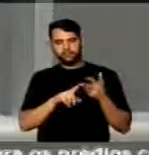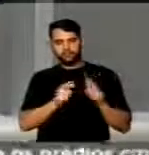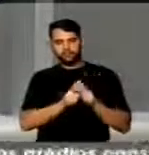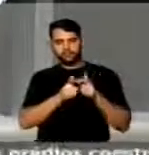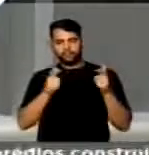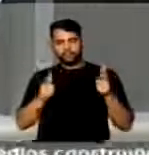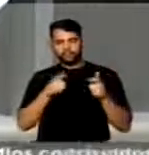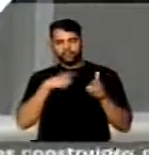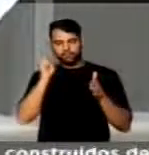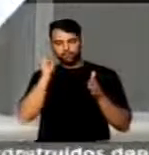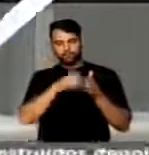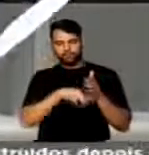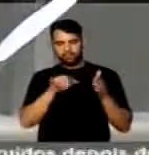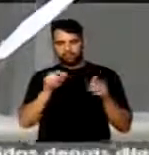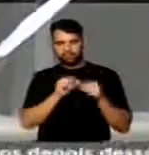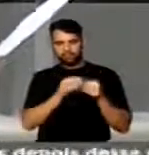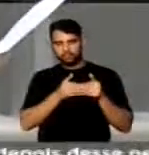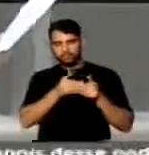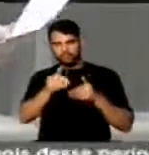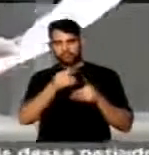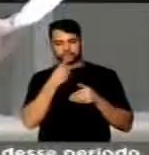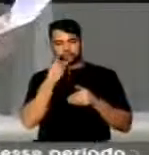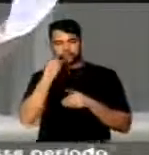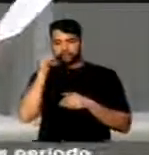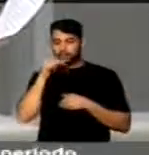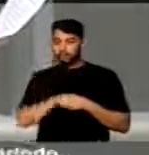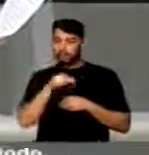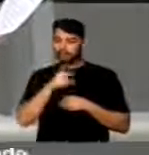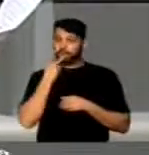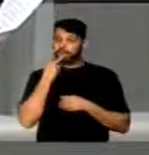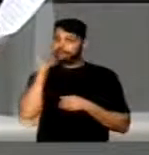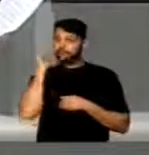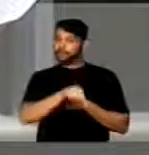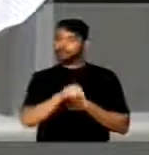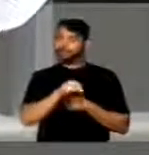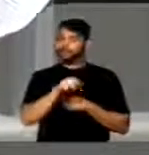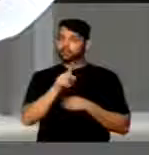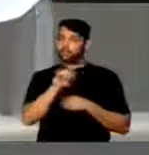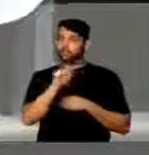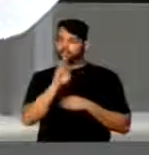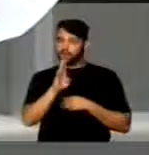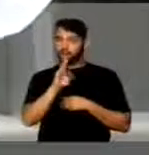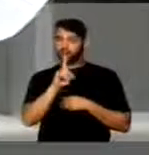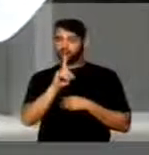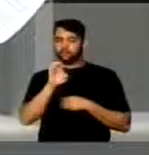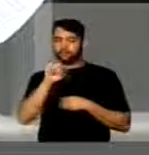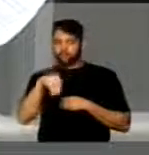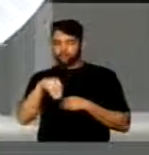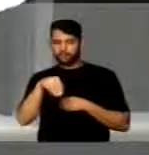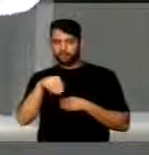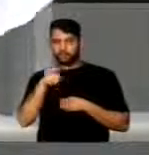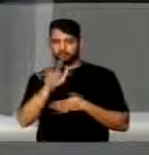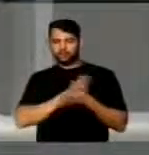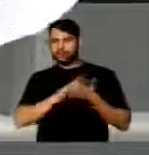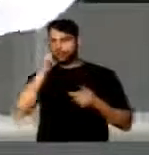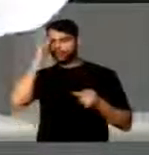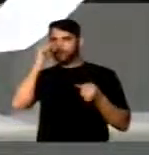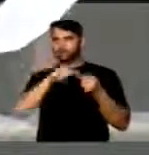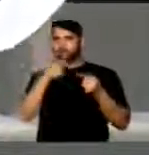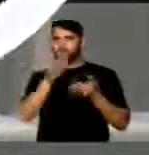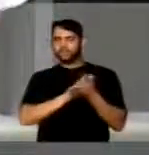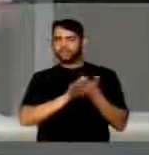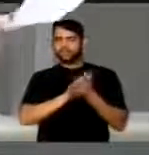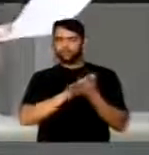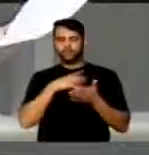Aumento de impostos em andamento. Dizia aqui o PSDB e o DEM que não concordaria